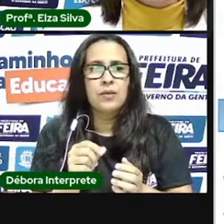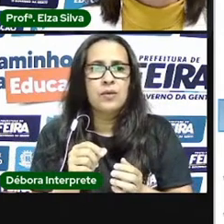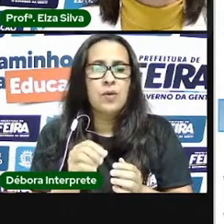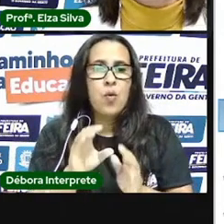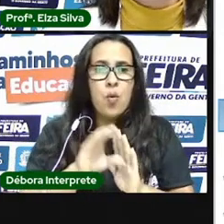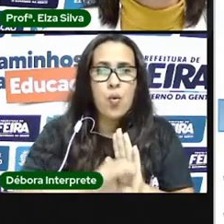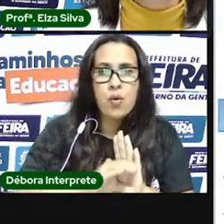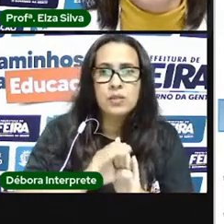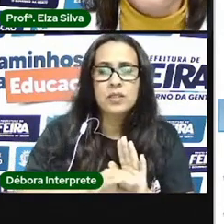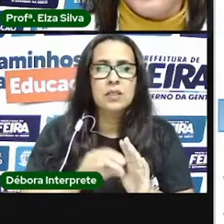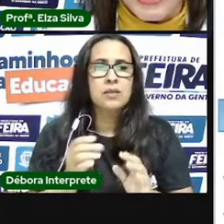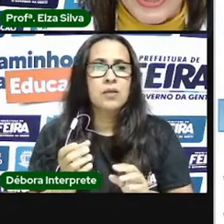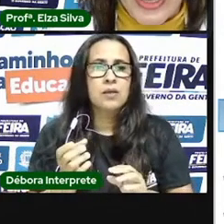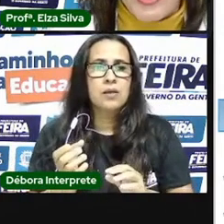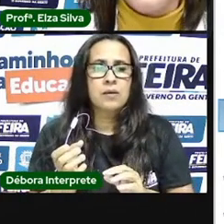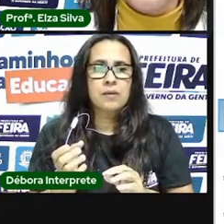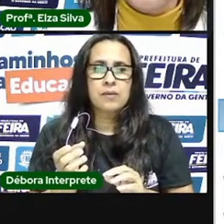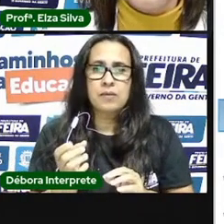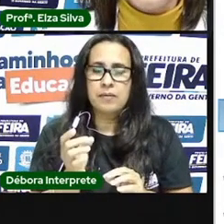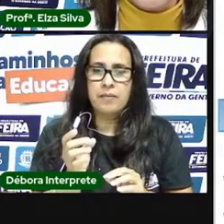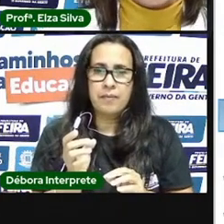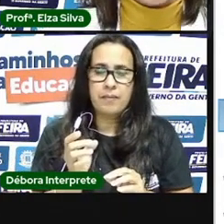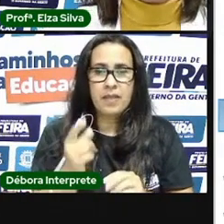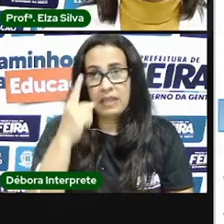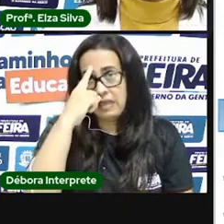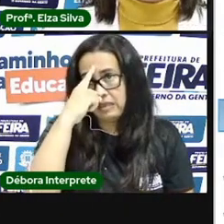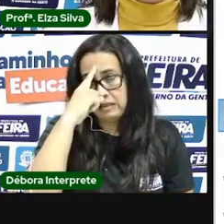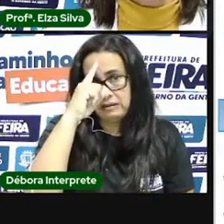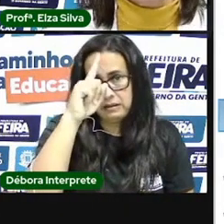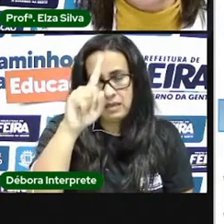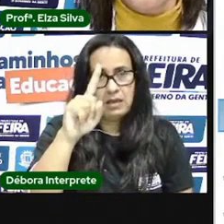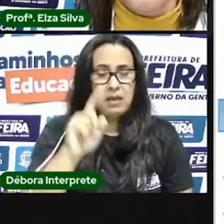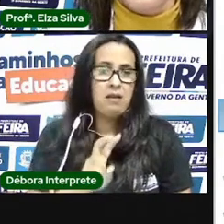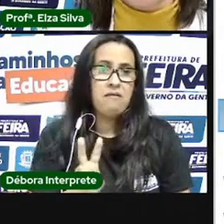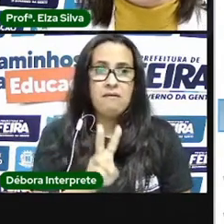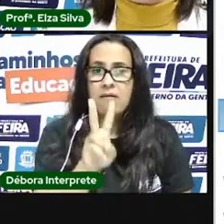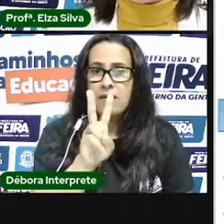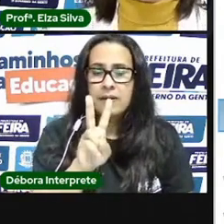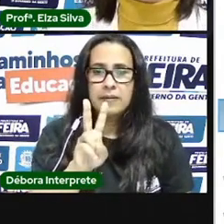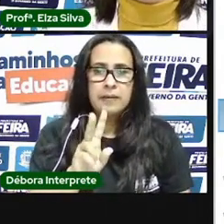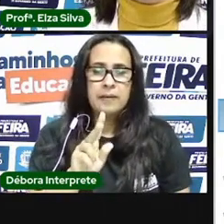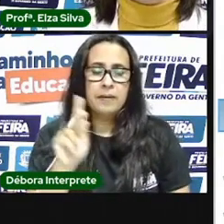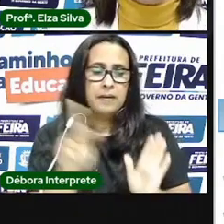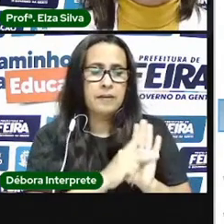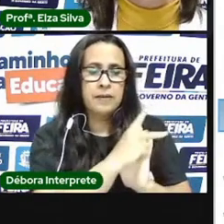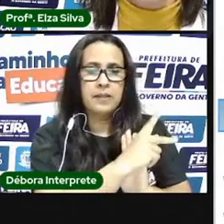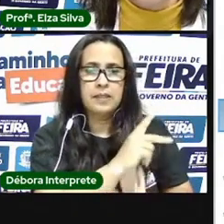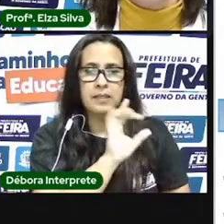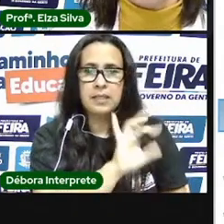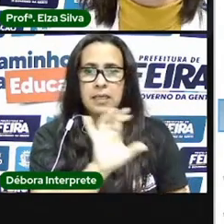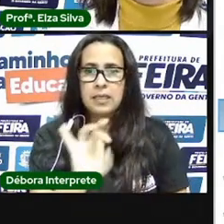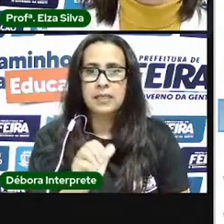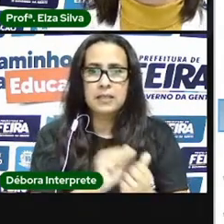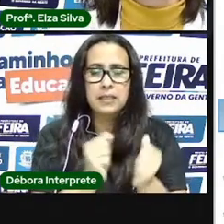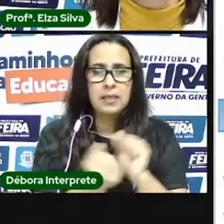ideias que elas querem comunicar e o próprio valor que se atribui à obra de arte, isso não